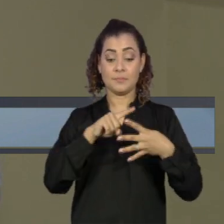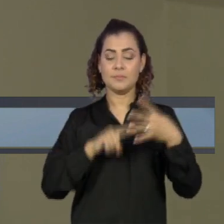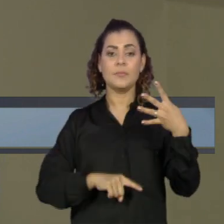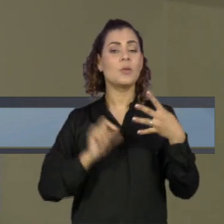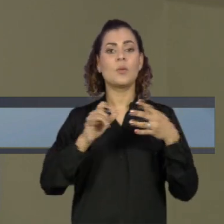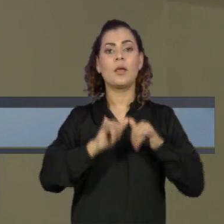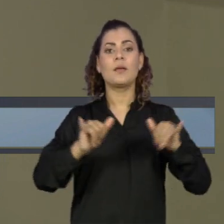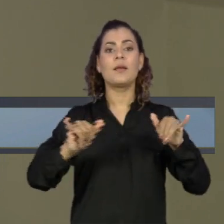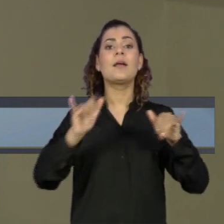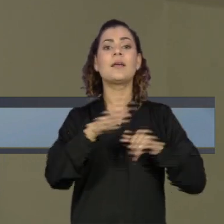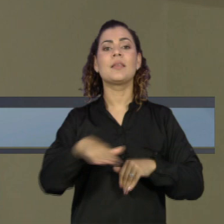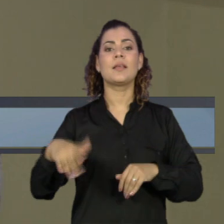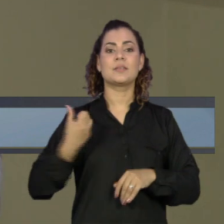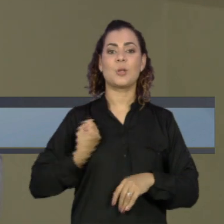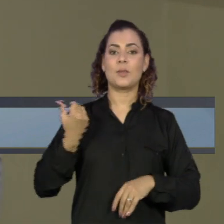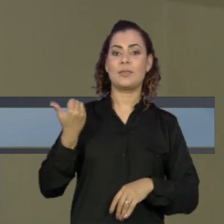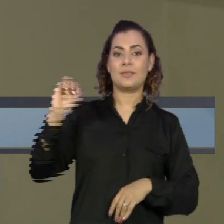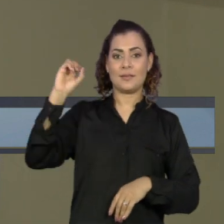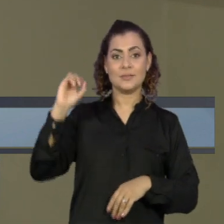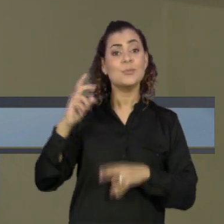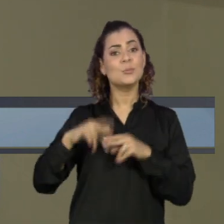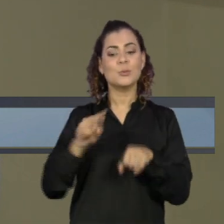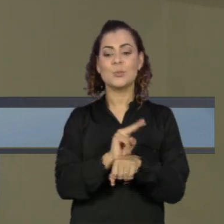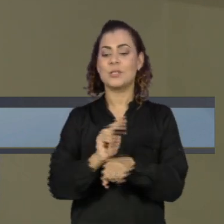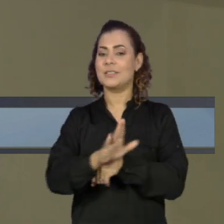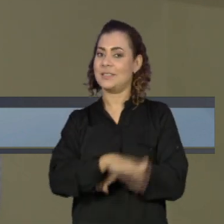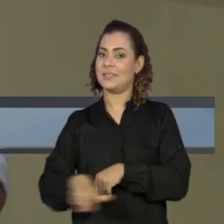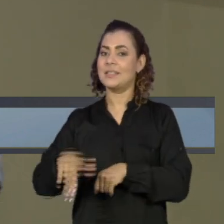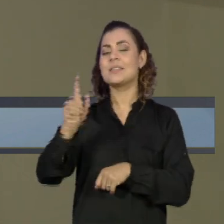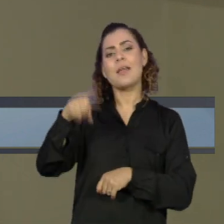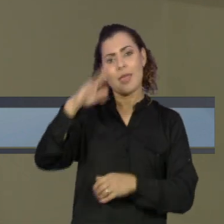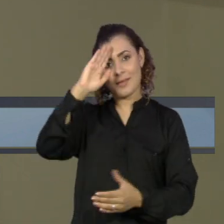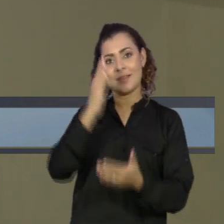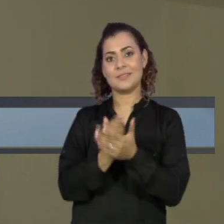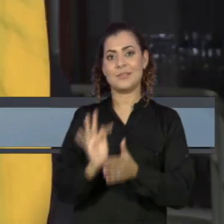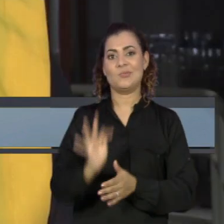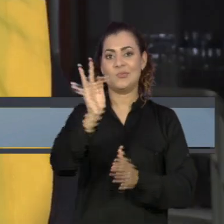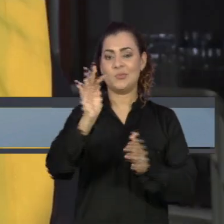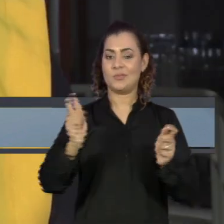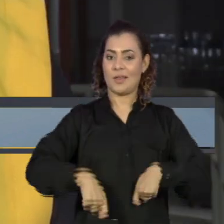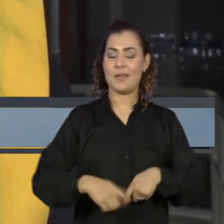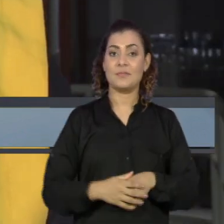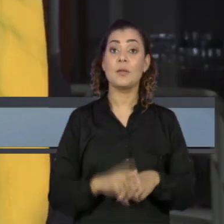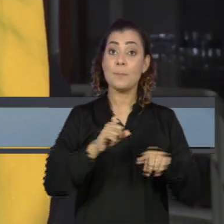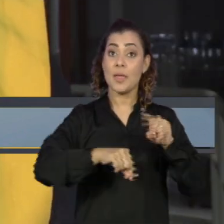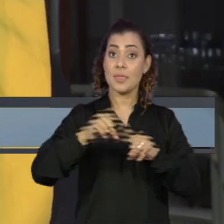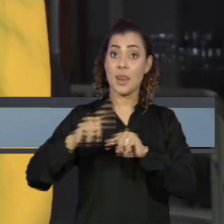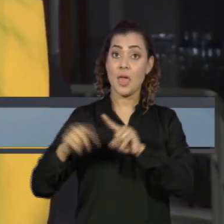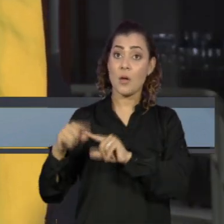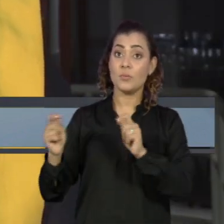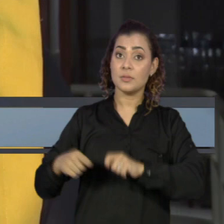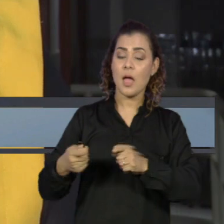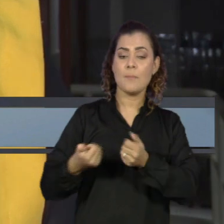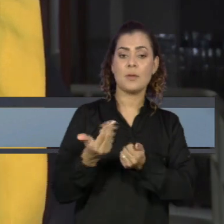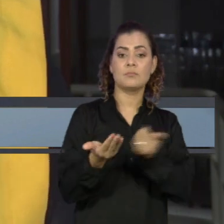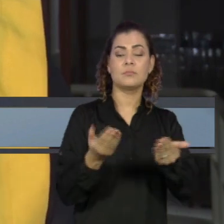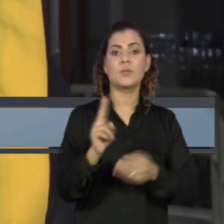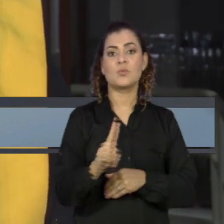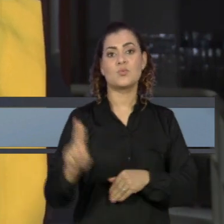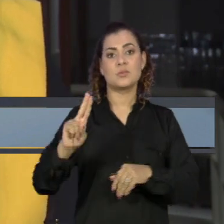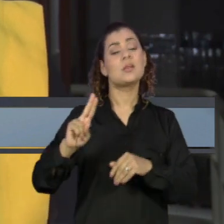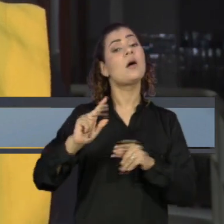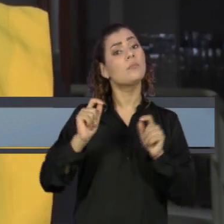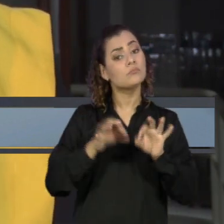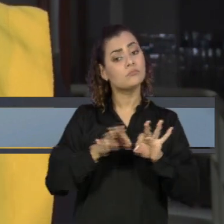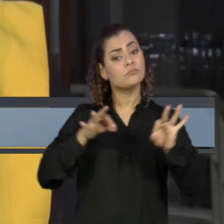campanha Criança Nota 10, Proteger a Infância e Acreditar no Futuro. Materiais que as crianças podem utilizar nas atividades